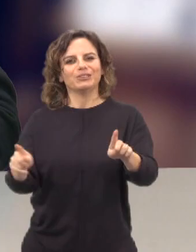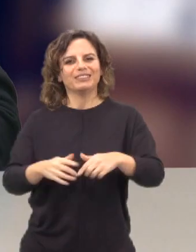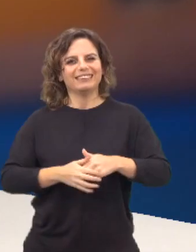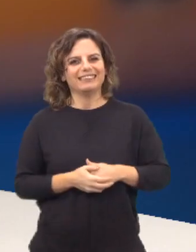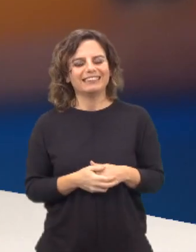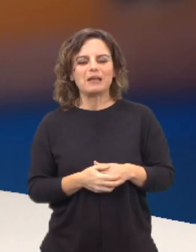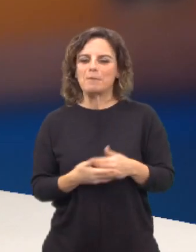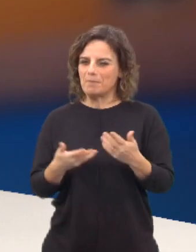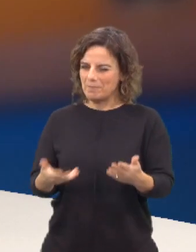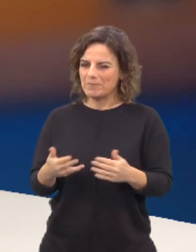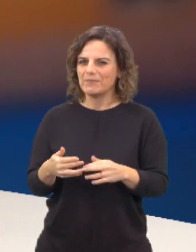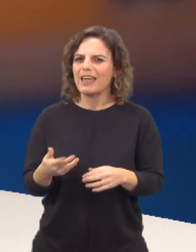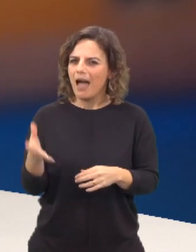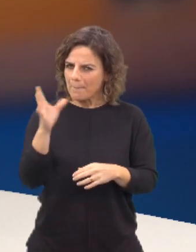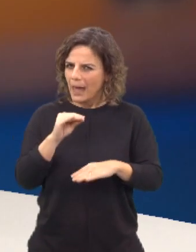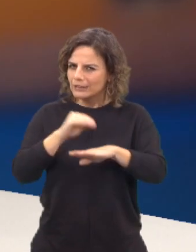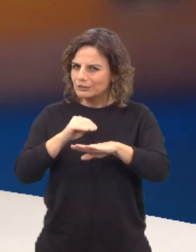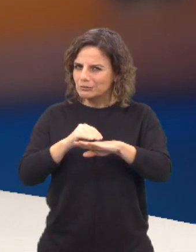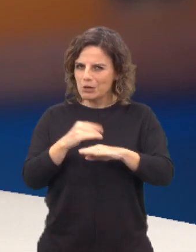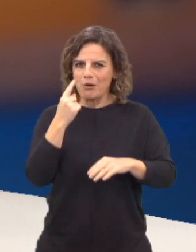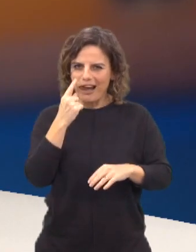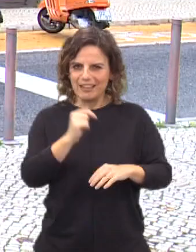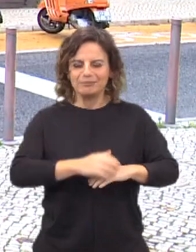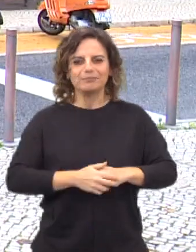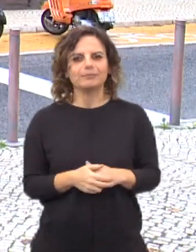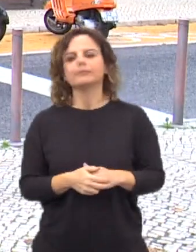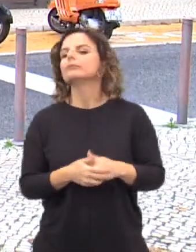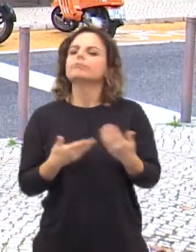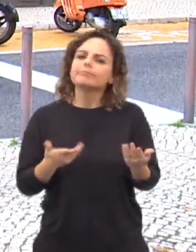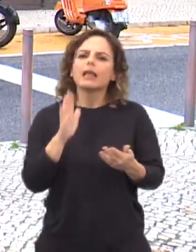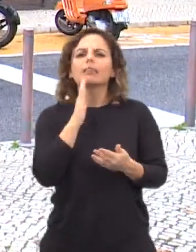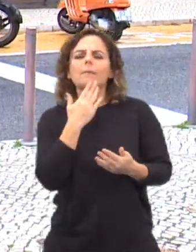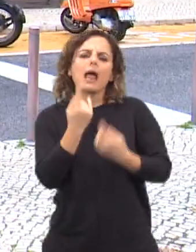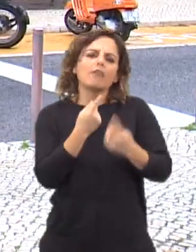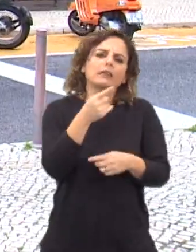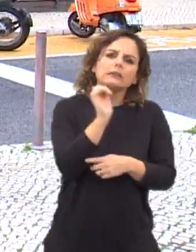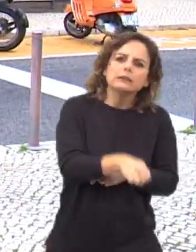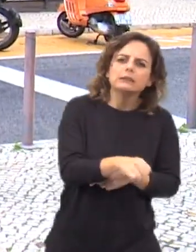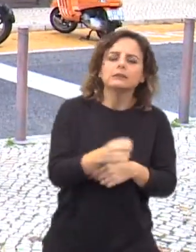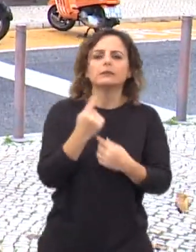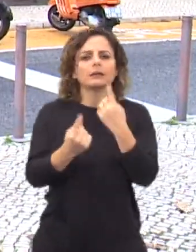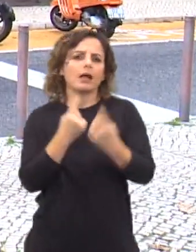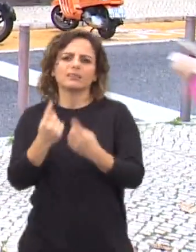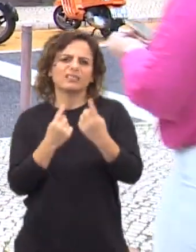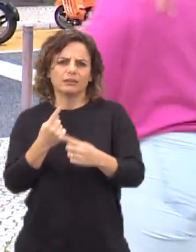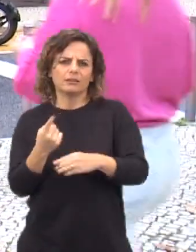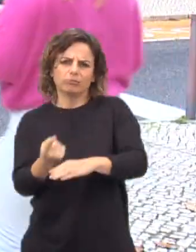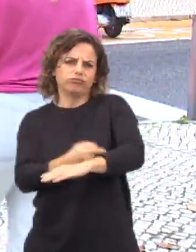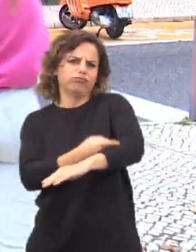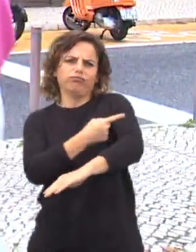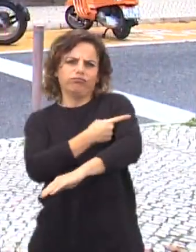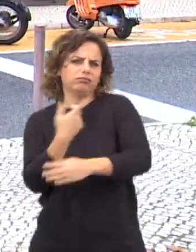coisa. Vamos voltar a ouvir mais uns testemunhos. Depende um bocadinho, por vezes sim, muitas vezes com